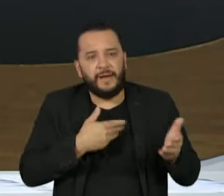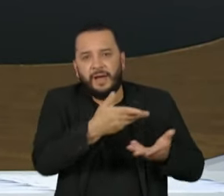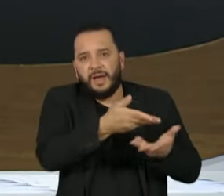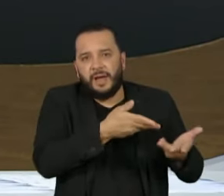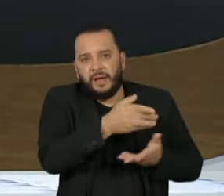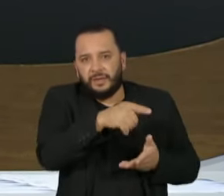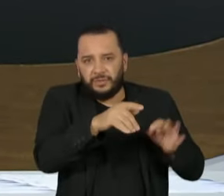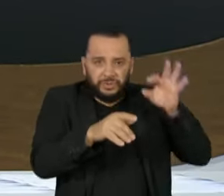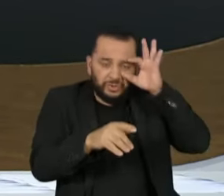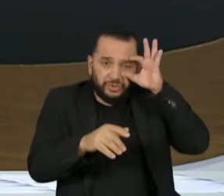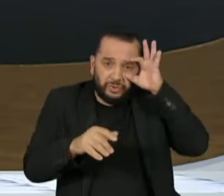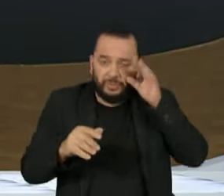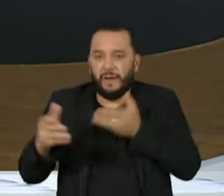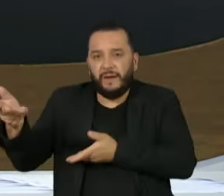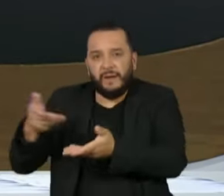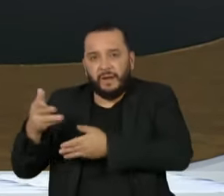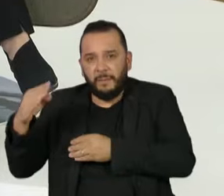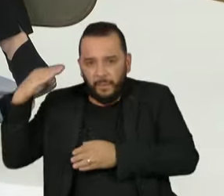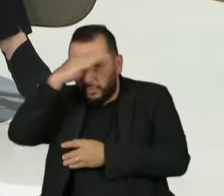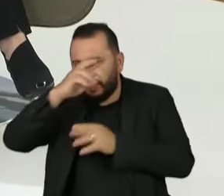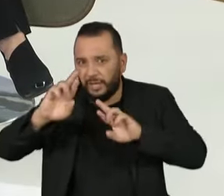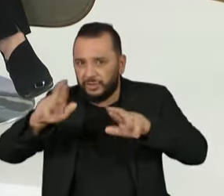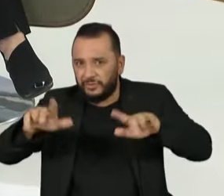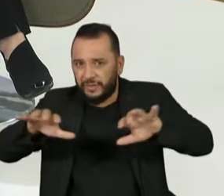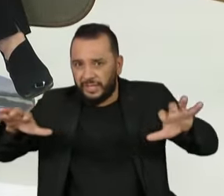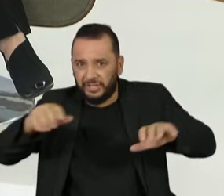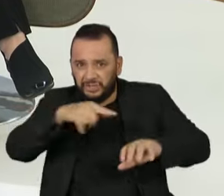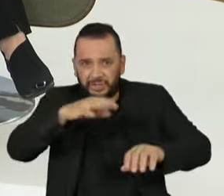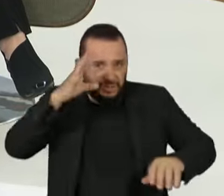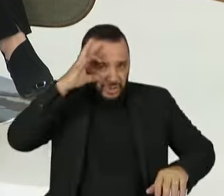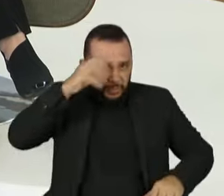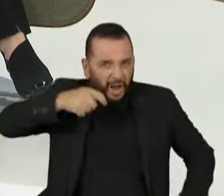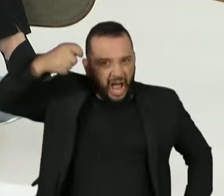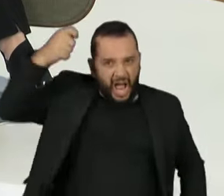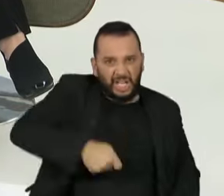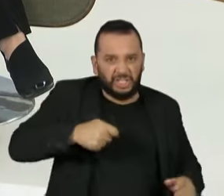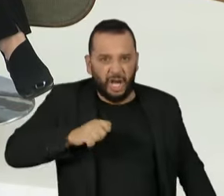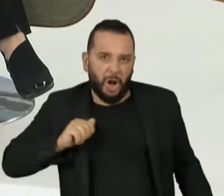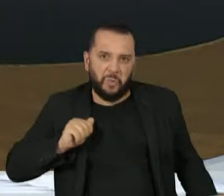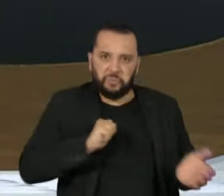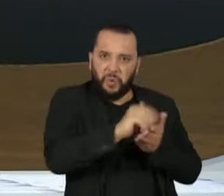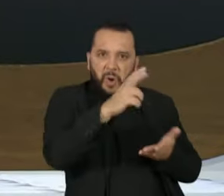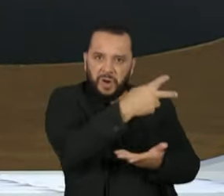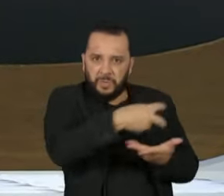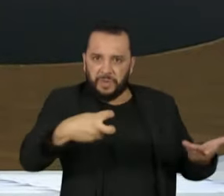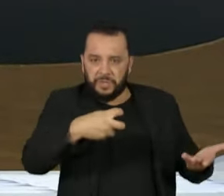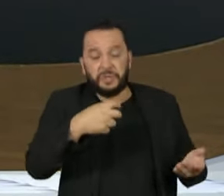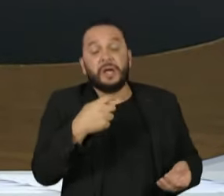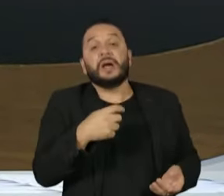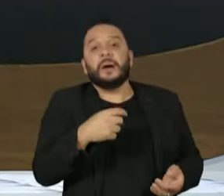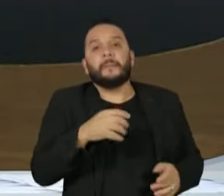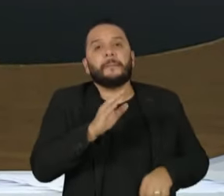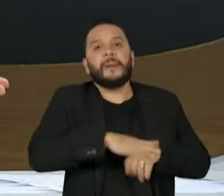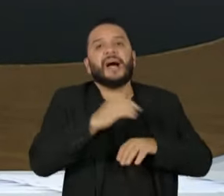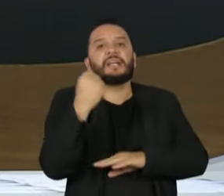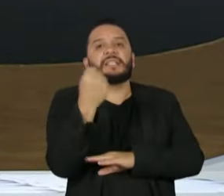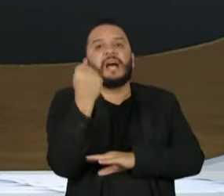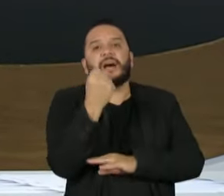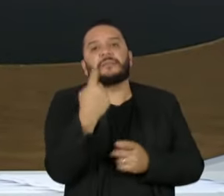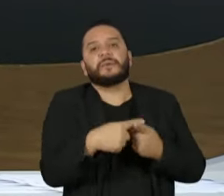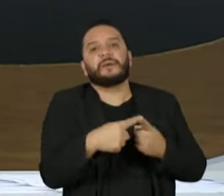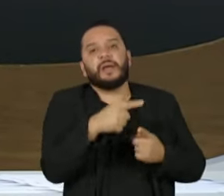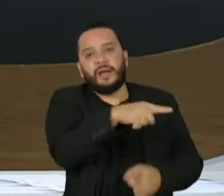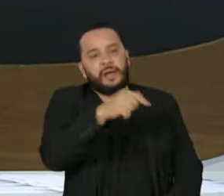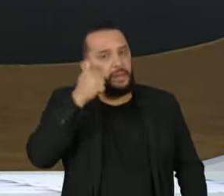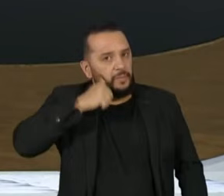tipo de tratamento mais radical e mais grave por ser mulher do que ele, que teve